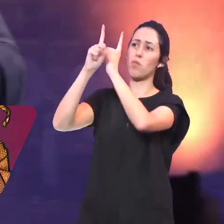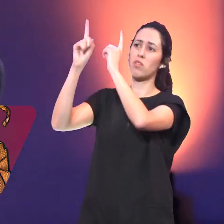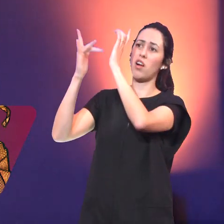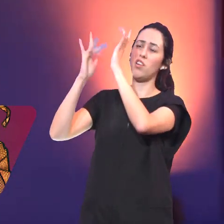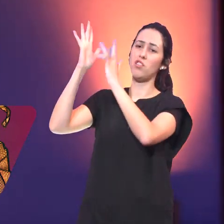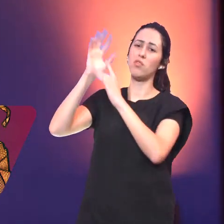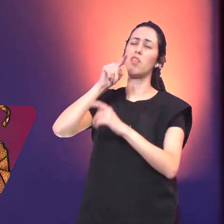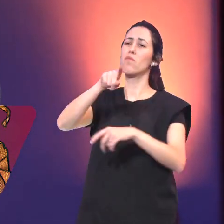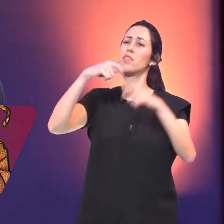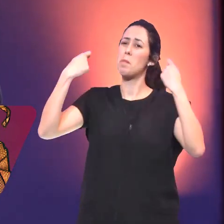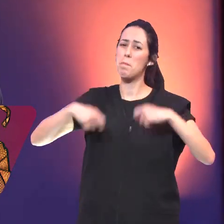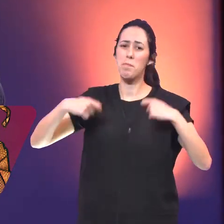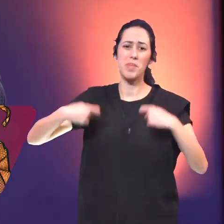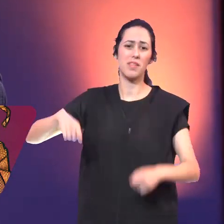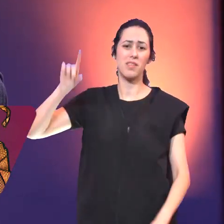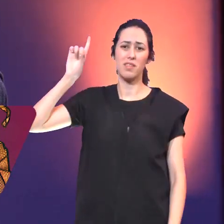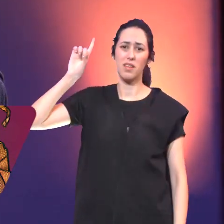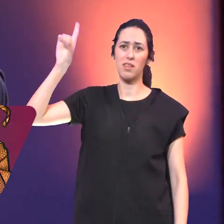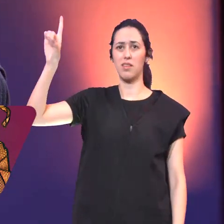Precisa dele